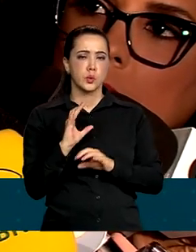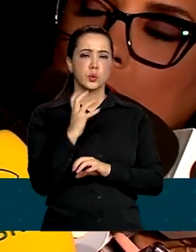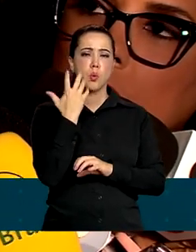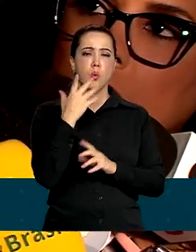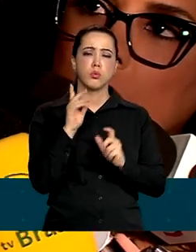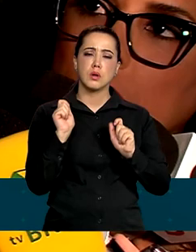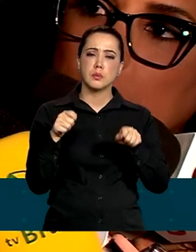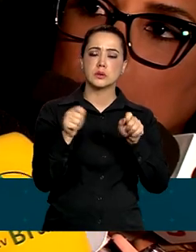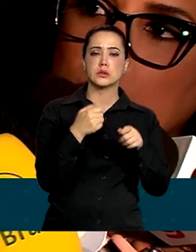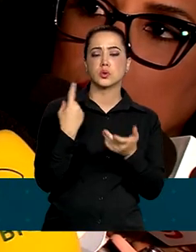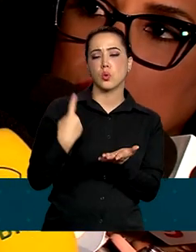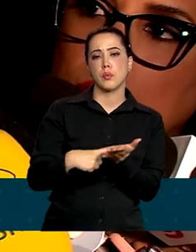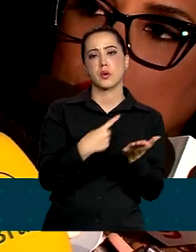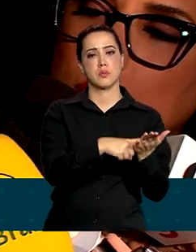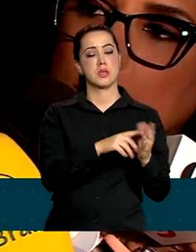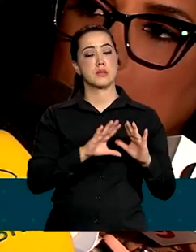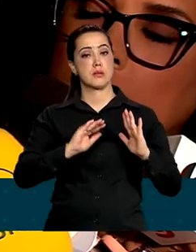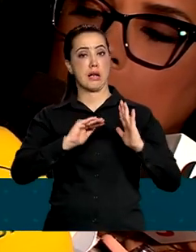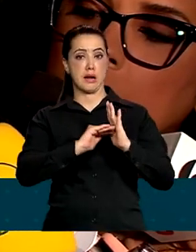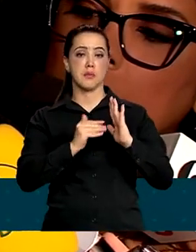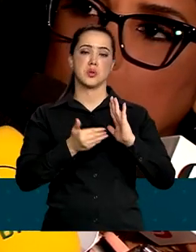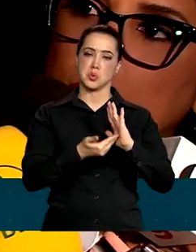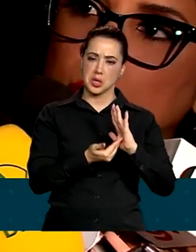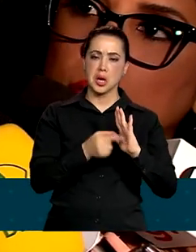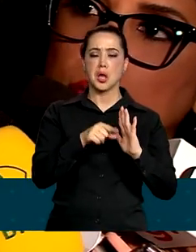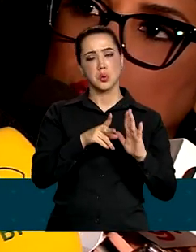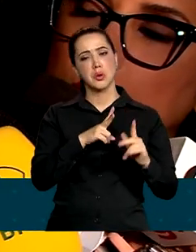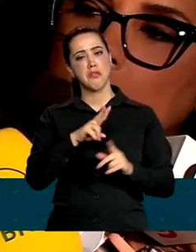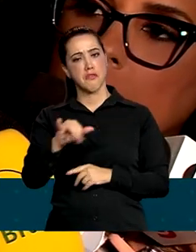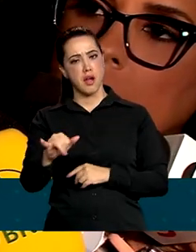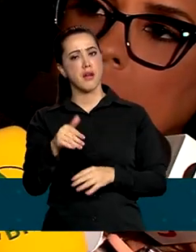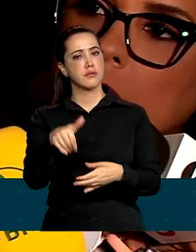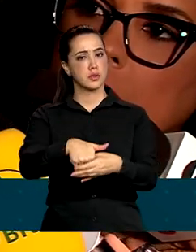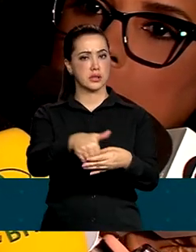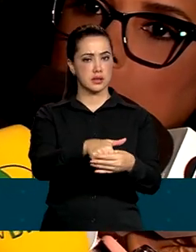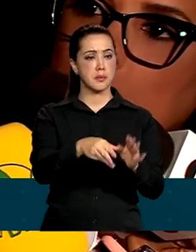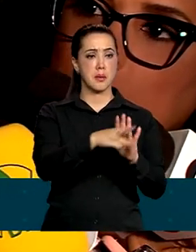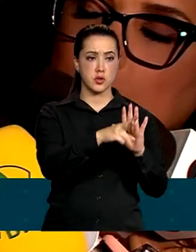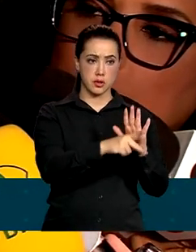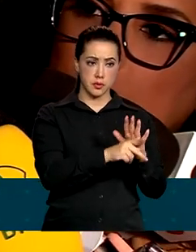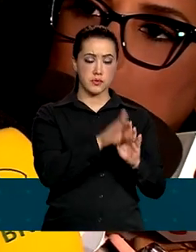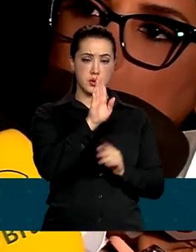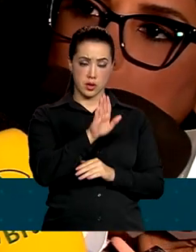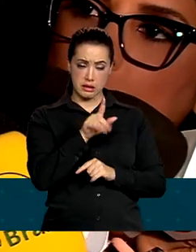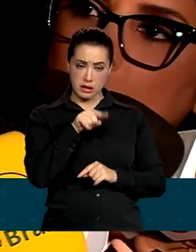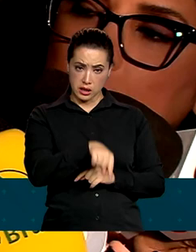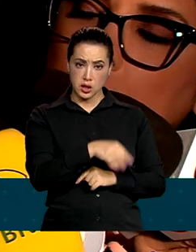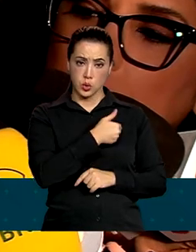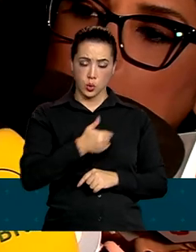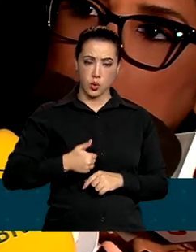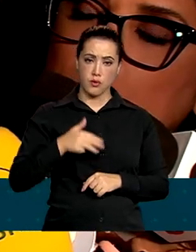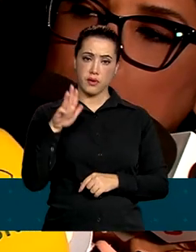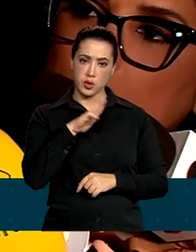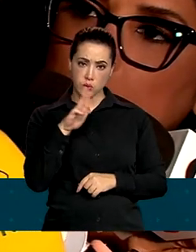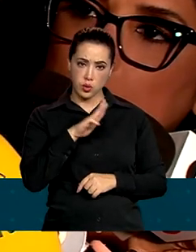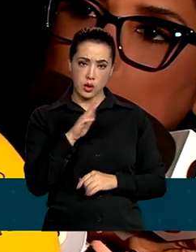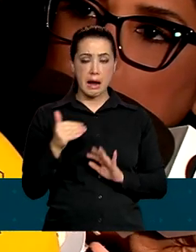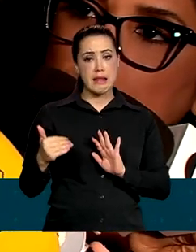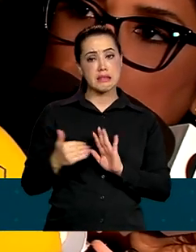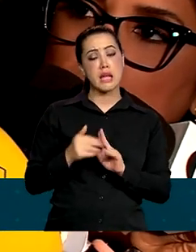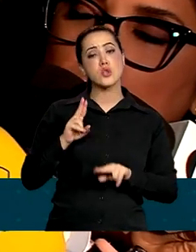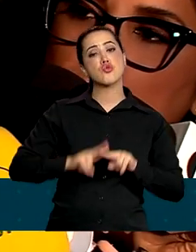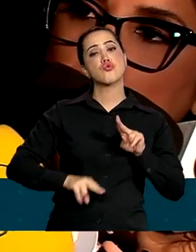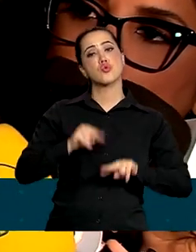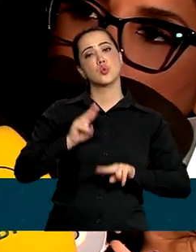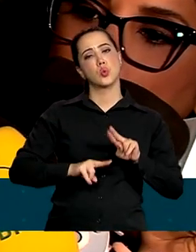muito compromisso, tanto da Câmara do Senado, para votar também medidas provisórias, que já são do governo Lula, que vencem até junho,